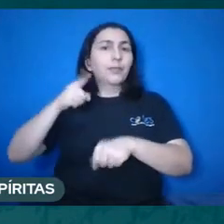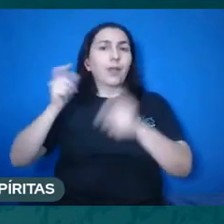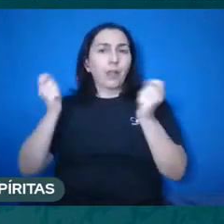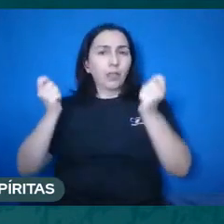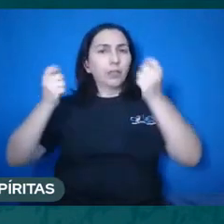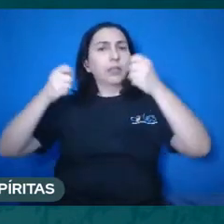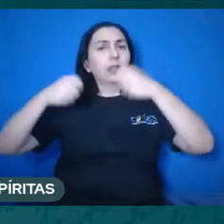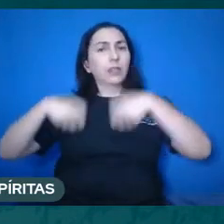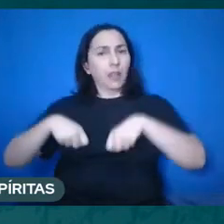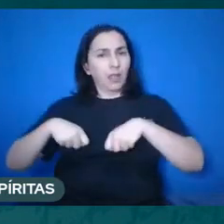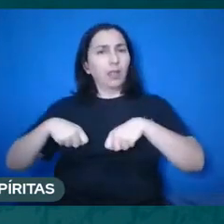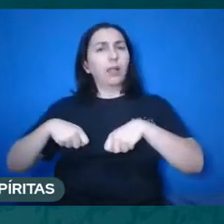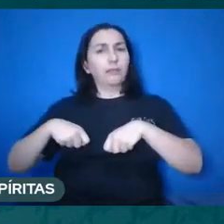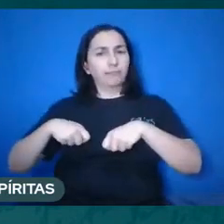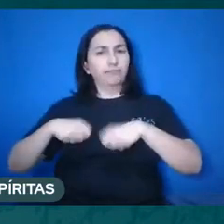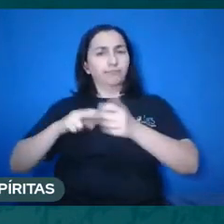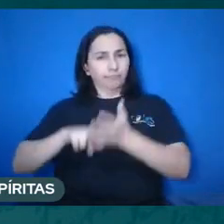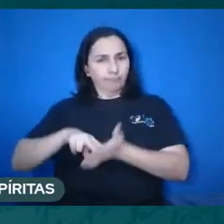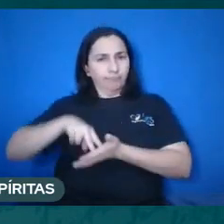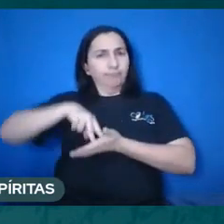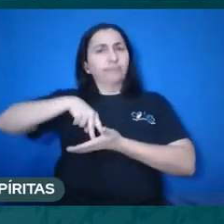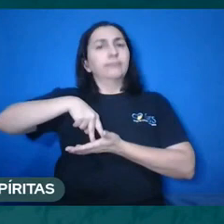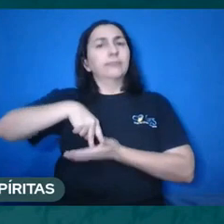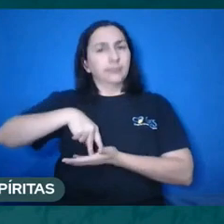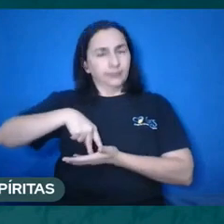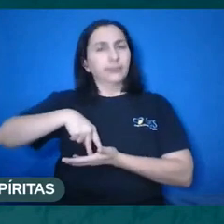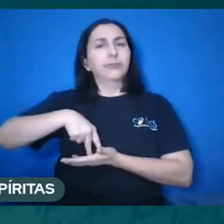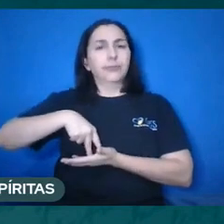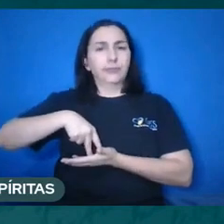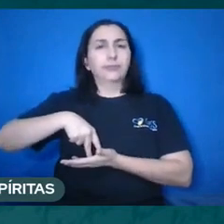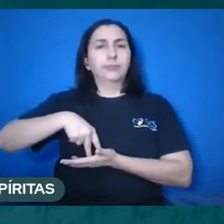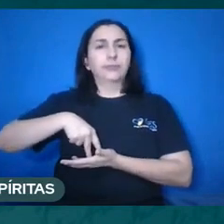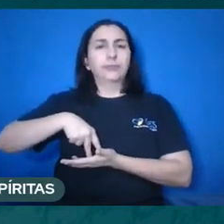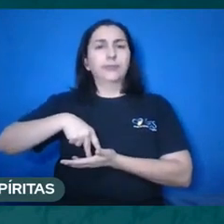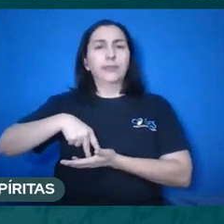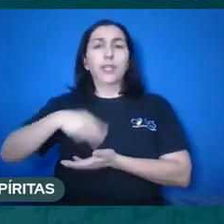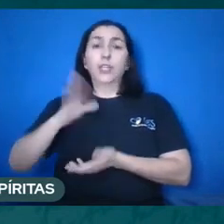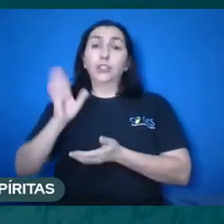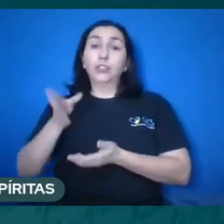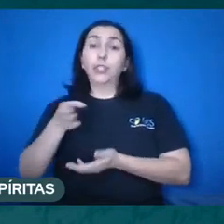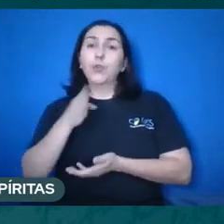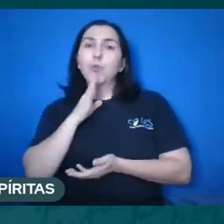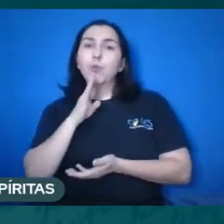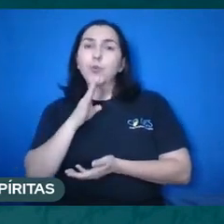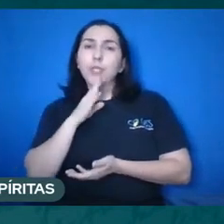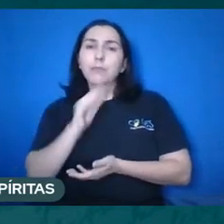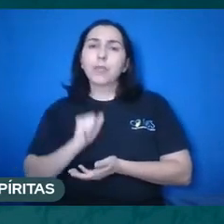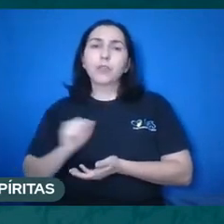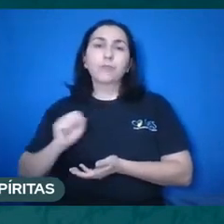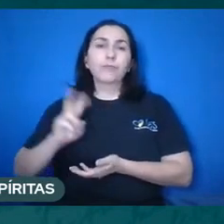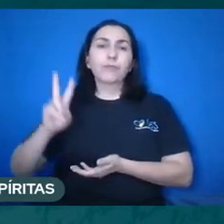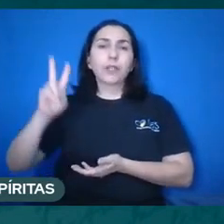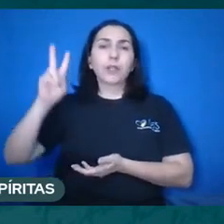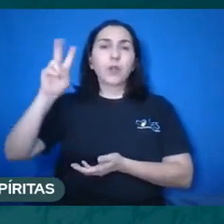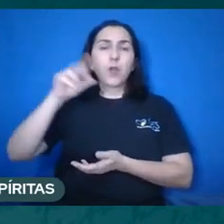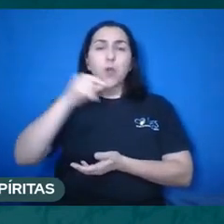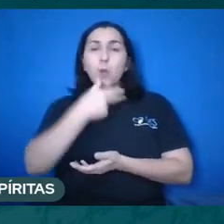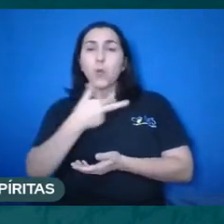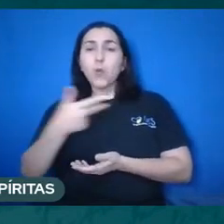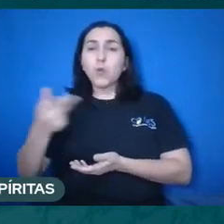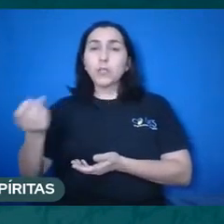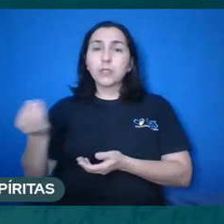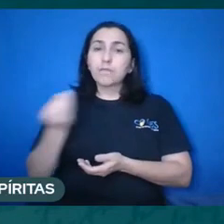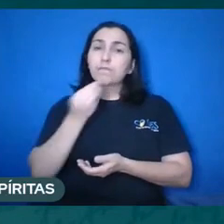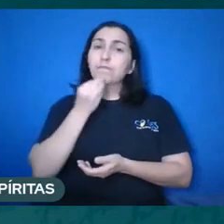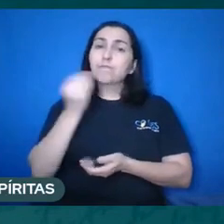enfrentar, de superar, porque eu já tinha aquisição de conhecimento, de valor, de algo que pudesse me